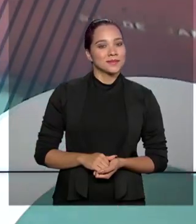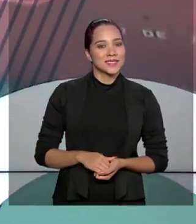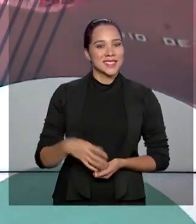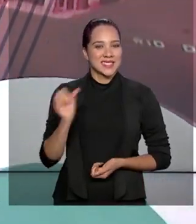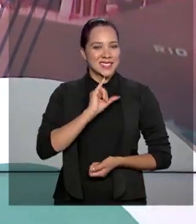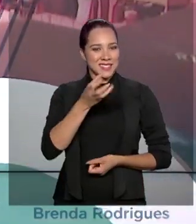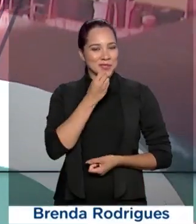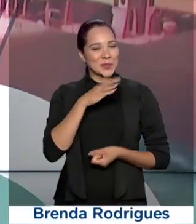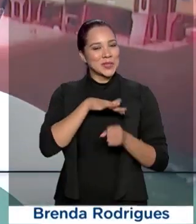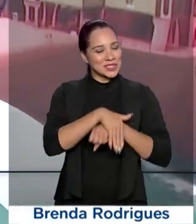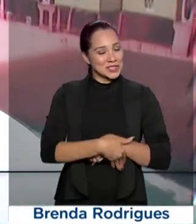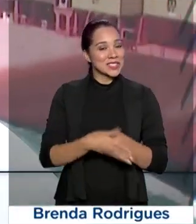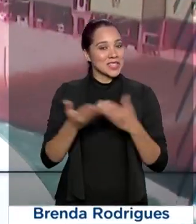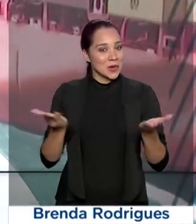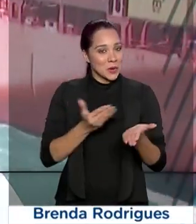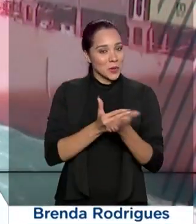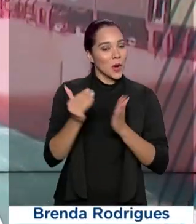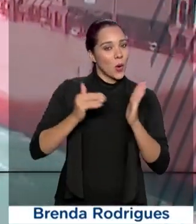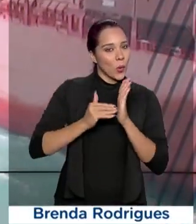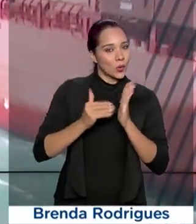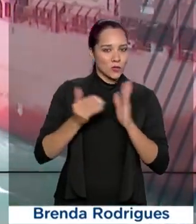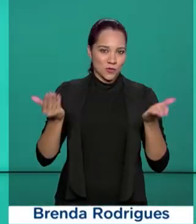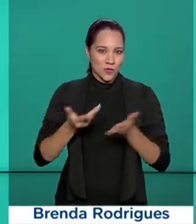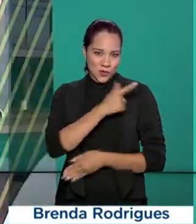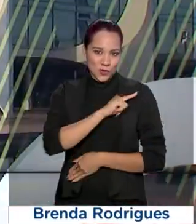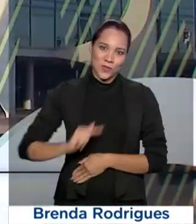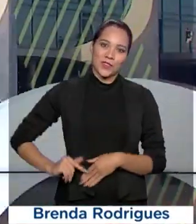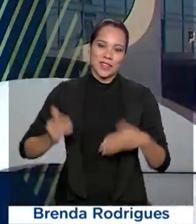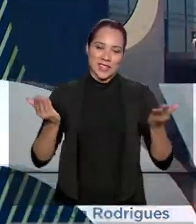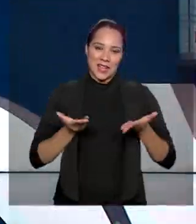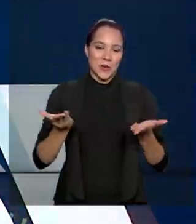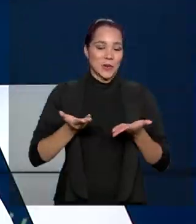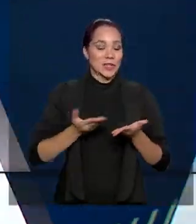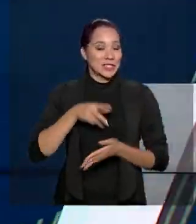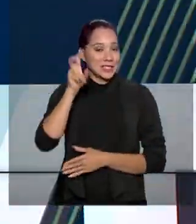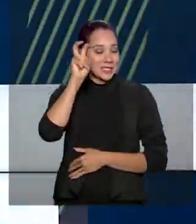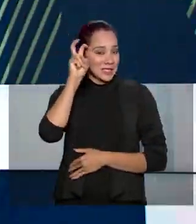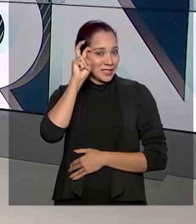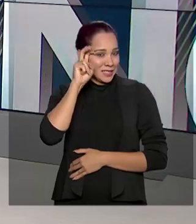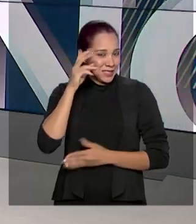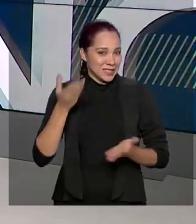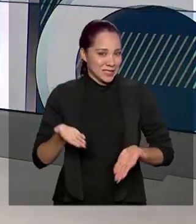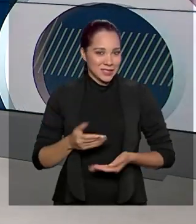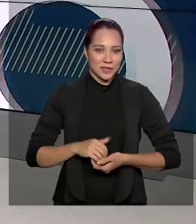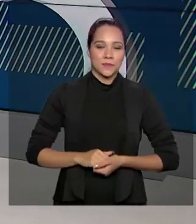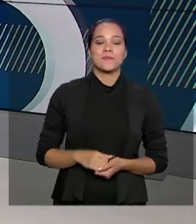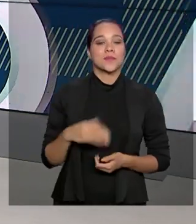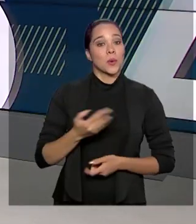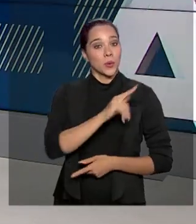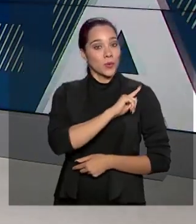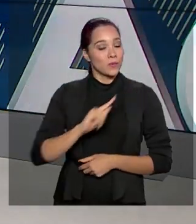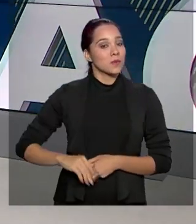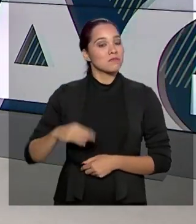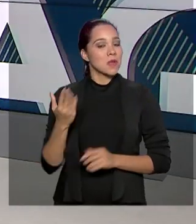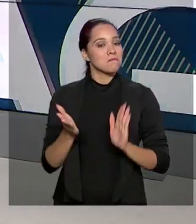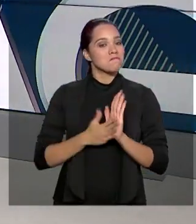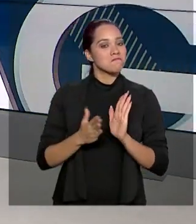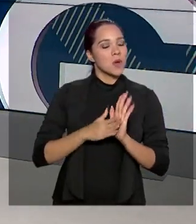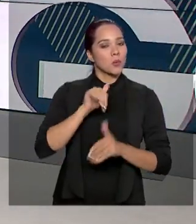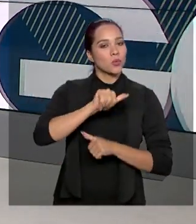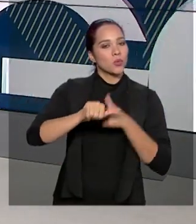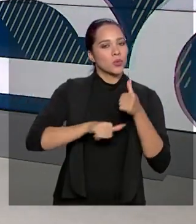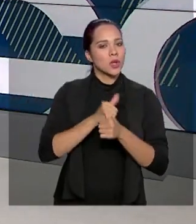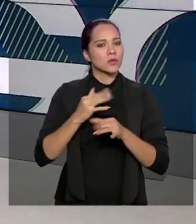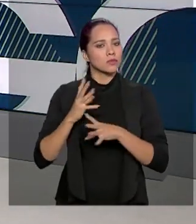Olá, boa noite. Começa aqui a última edição do governo agora desta quinta-feira. O governo quer propor a alteração da